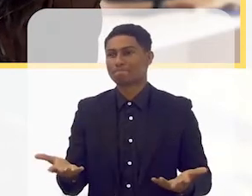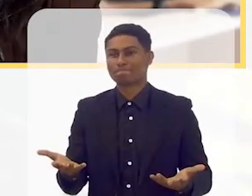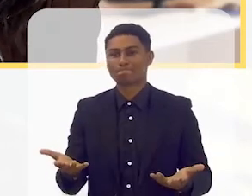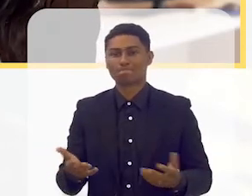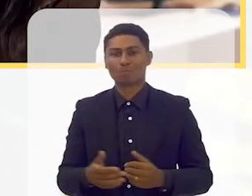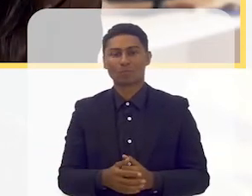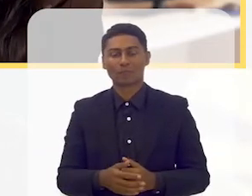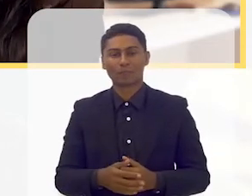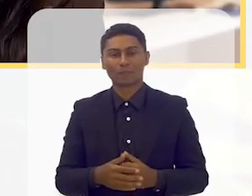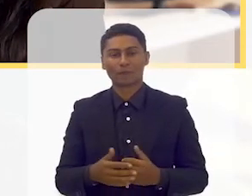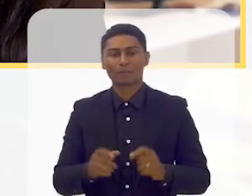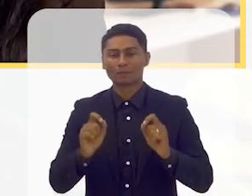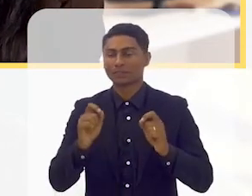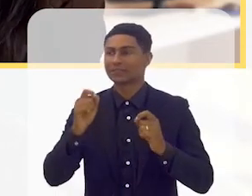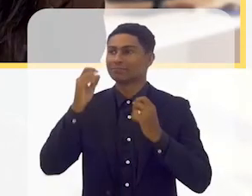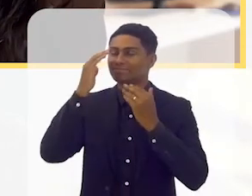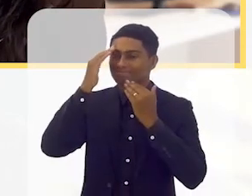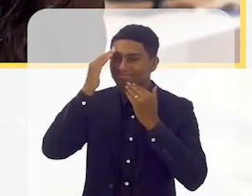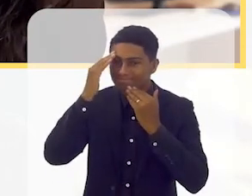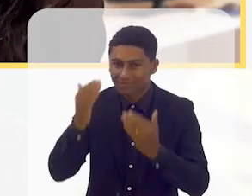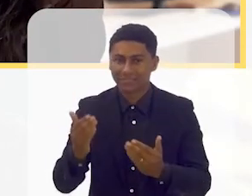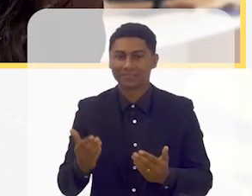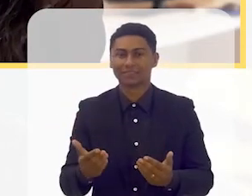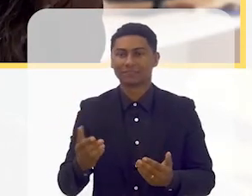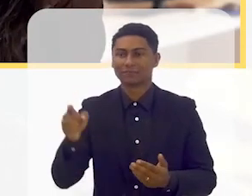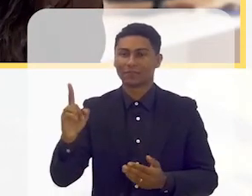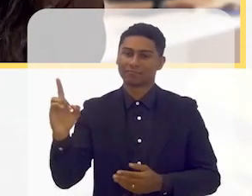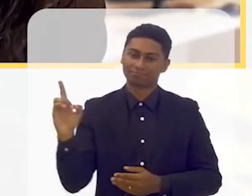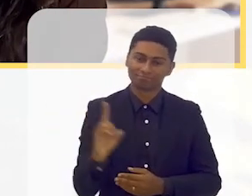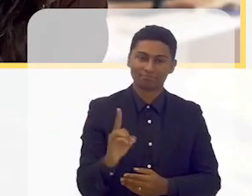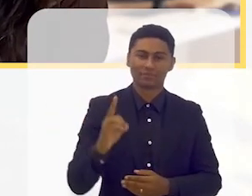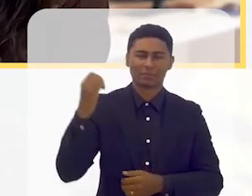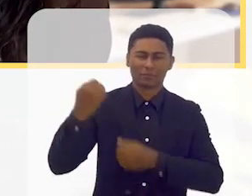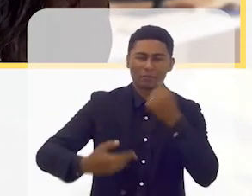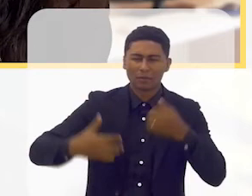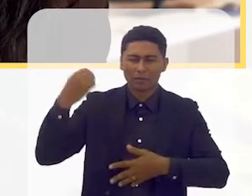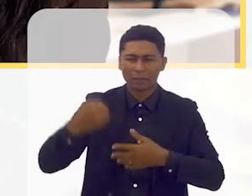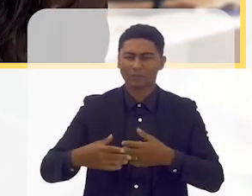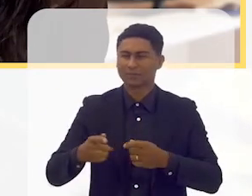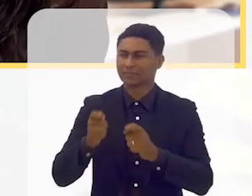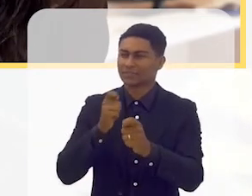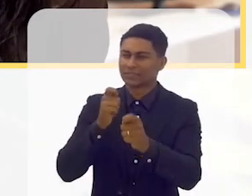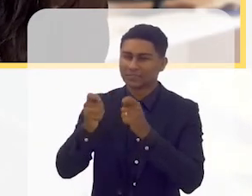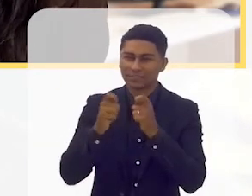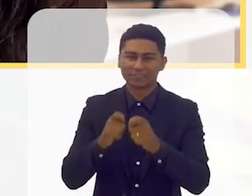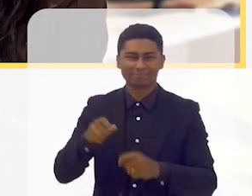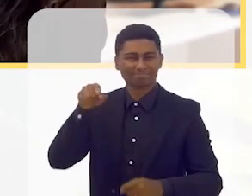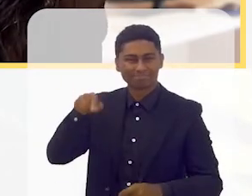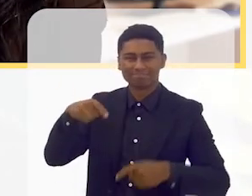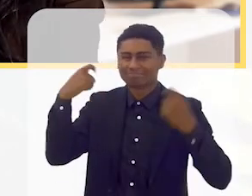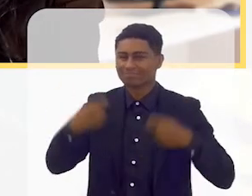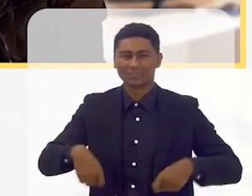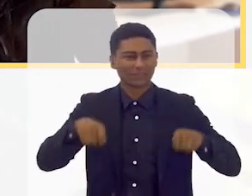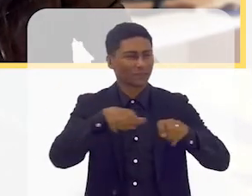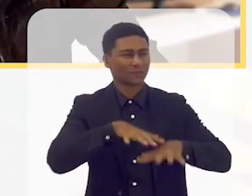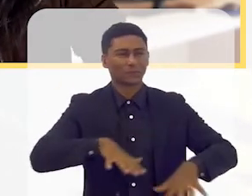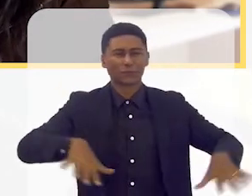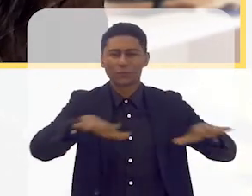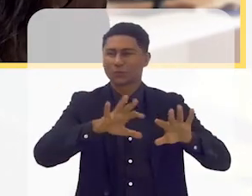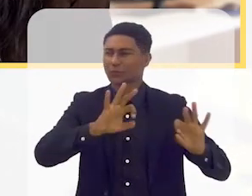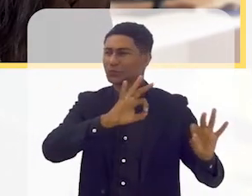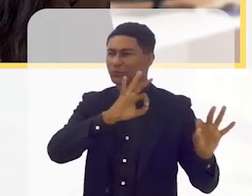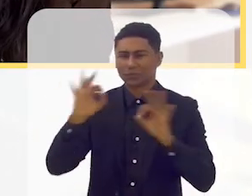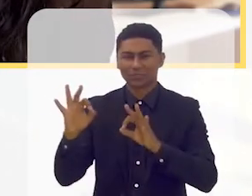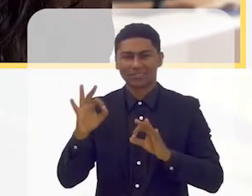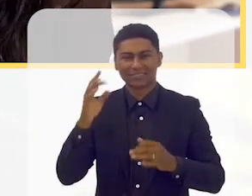eu quero muito muitíssimo agradecer a sua participação riquíssima essa entrevista eu acho que ela tem que ser assistida por todo